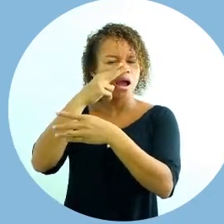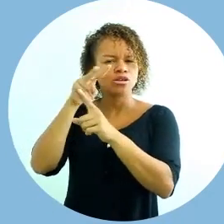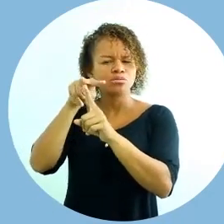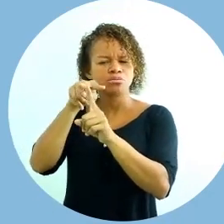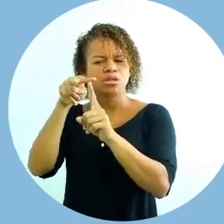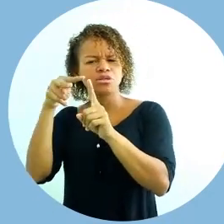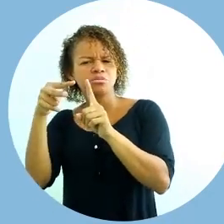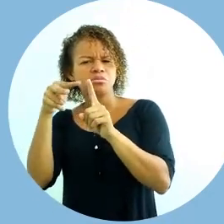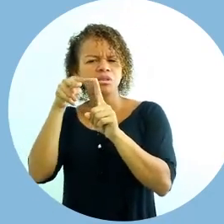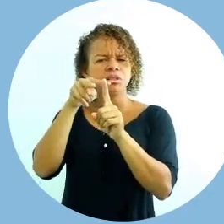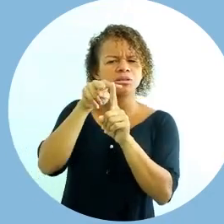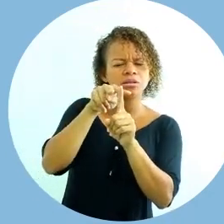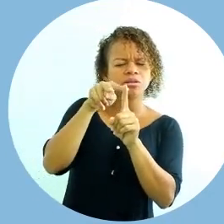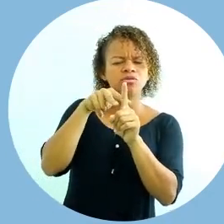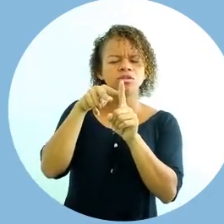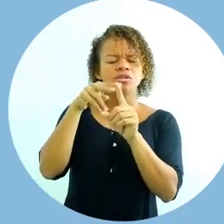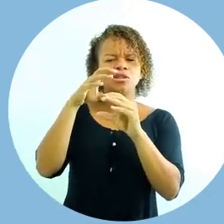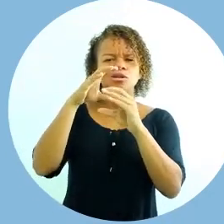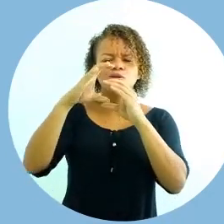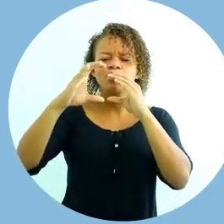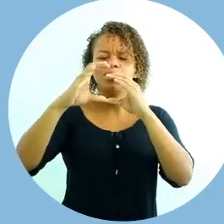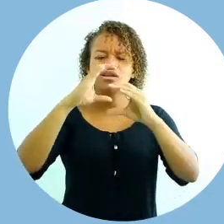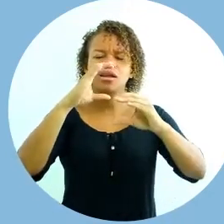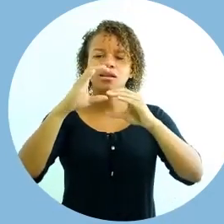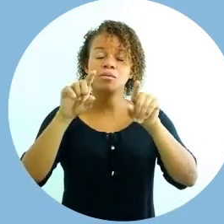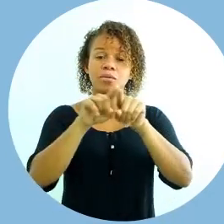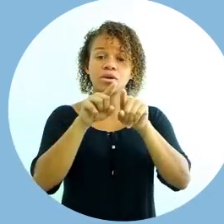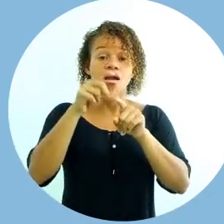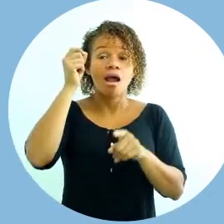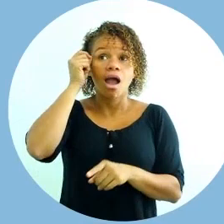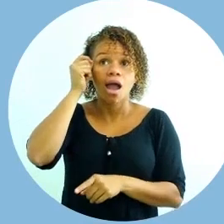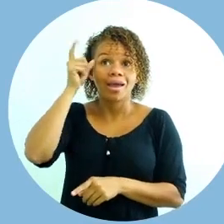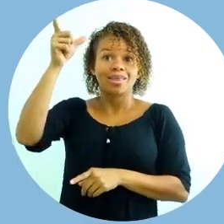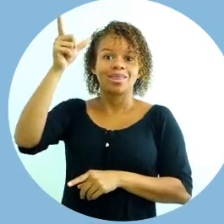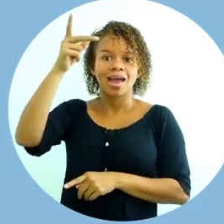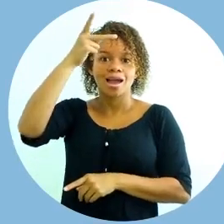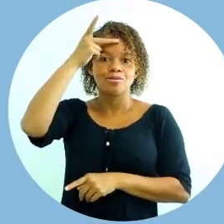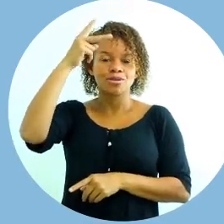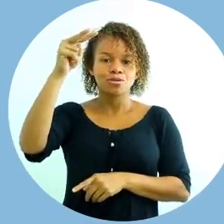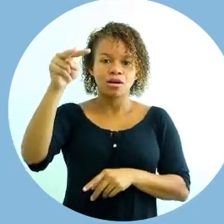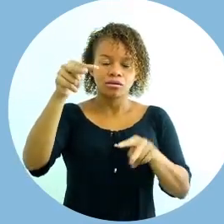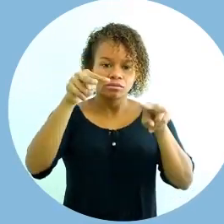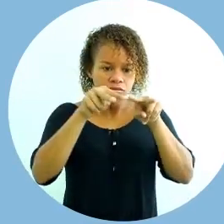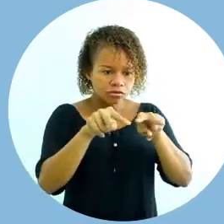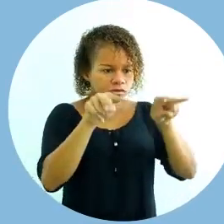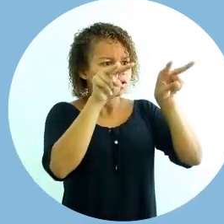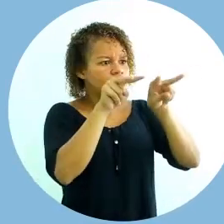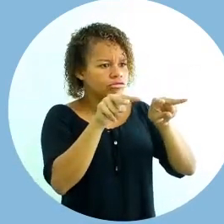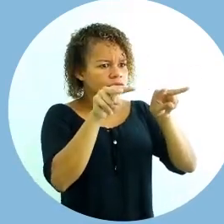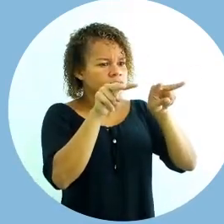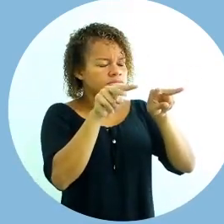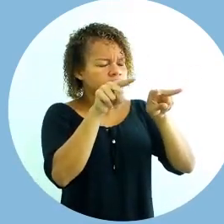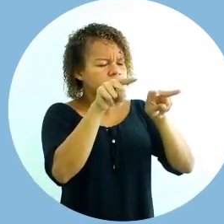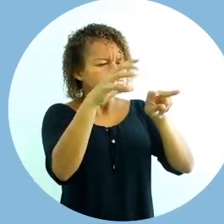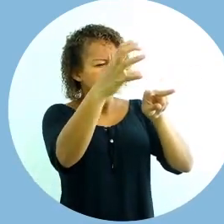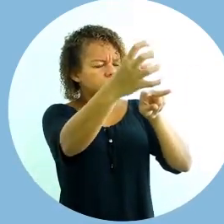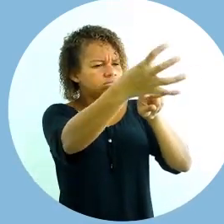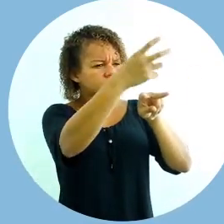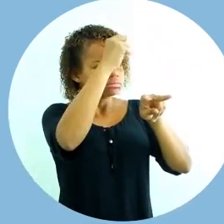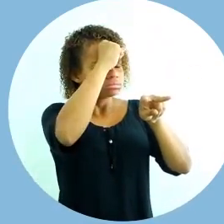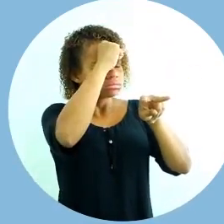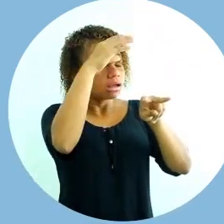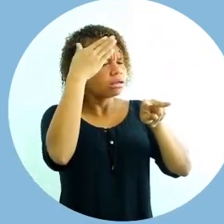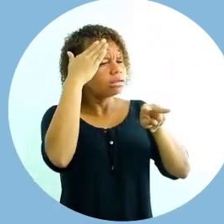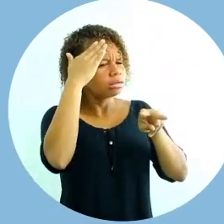que a ideia é que o espectador, quem está assistindo, compreenda a sua mensagem, ou seja, o que você quer